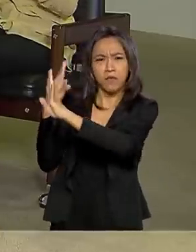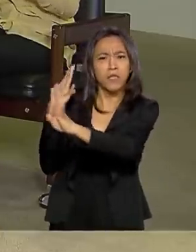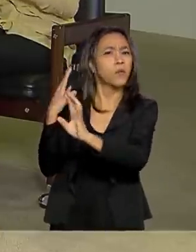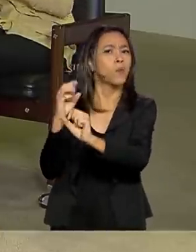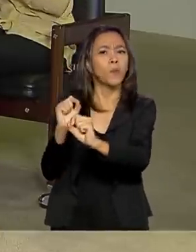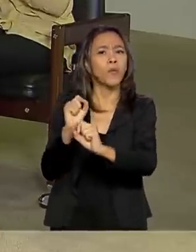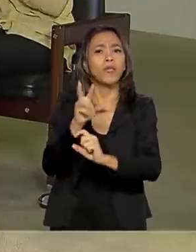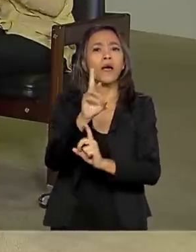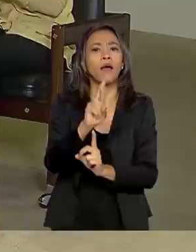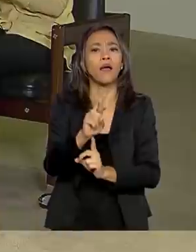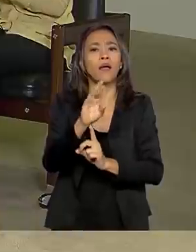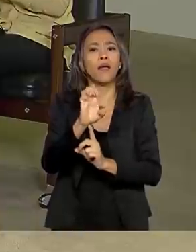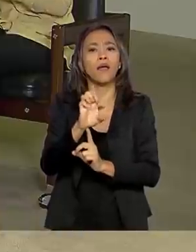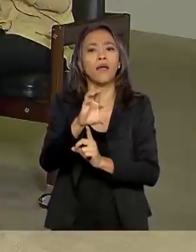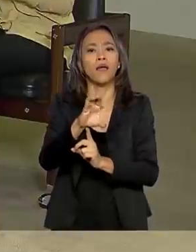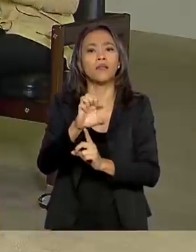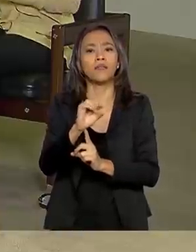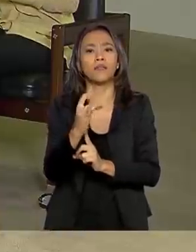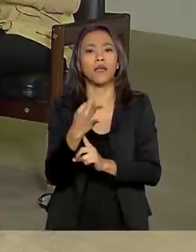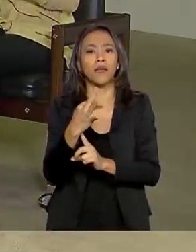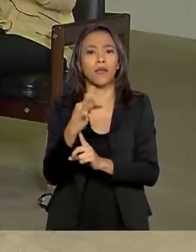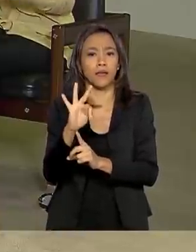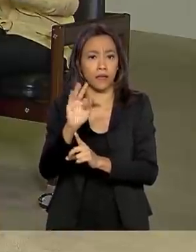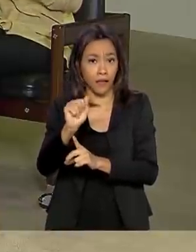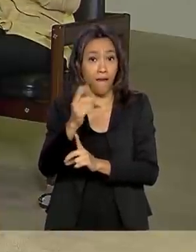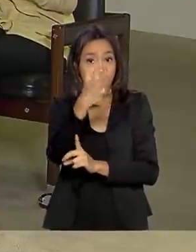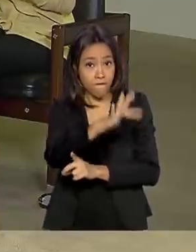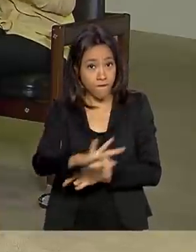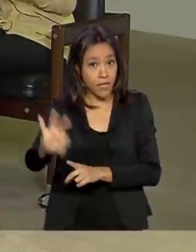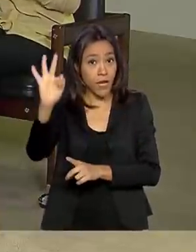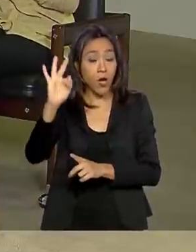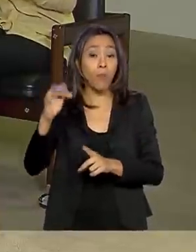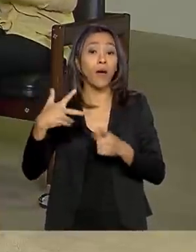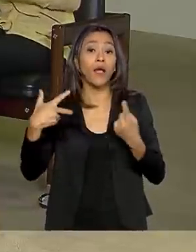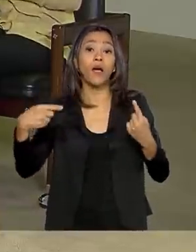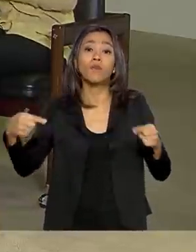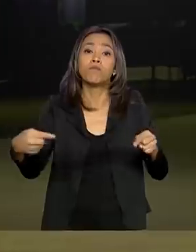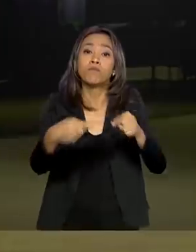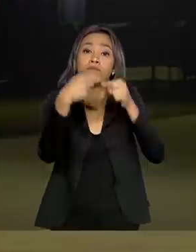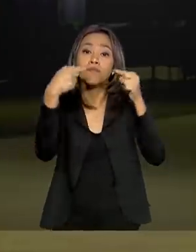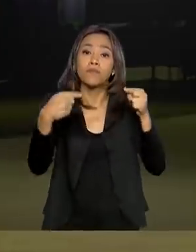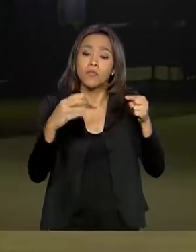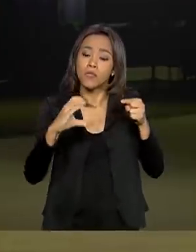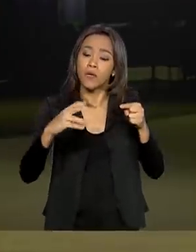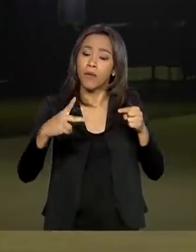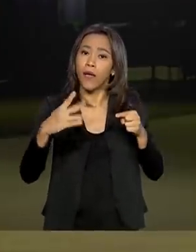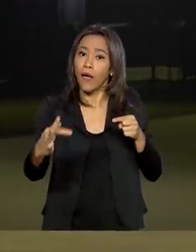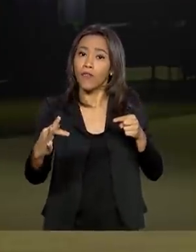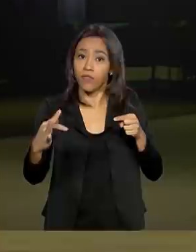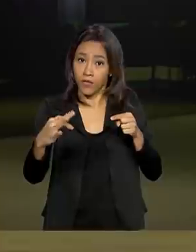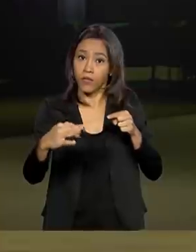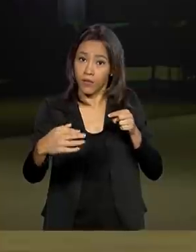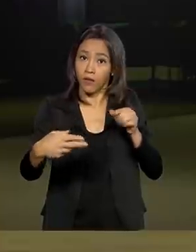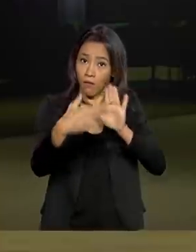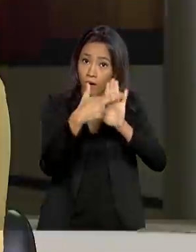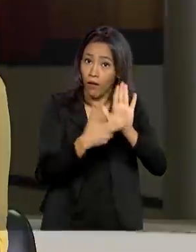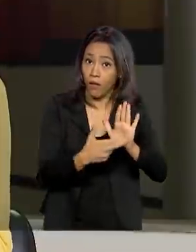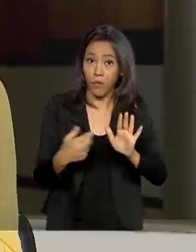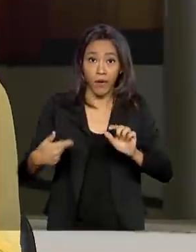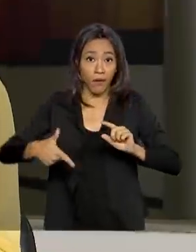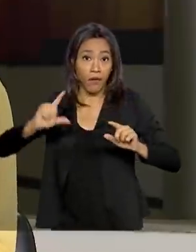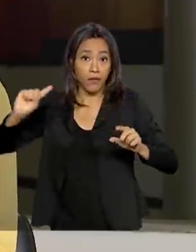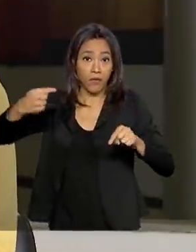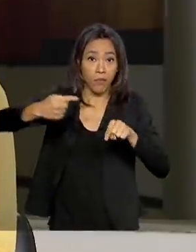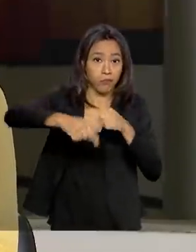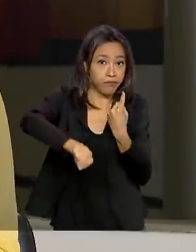atualizar o CPF, que por causa disso, em tese, não estaria conseguindo benefício. Então, é bom a gente explicar qual